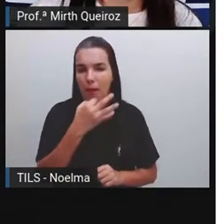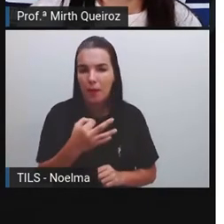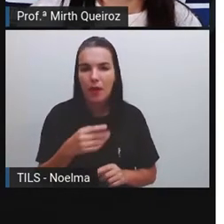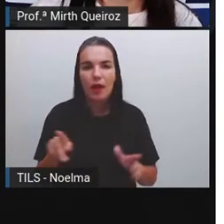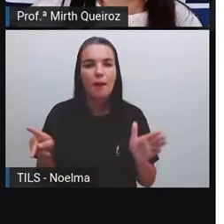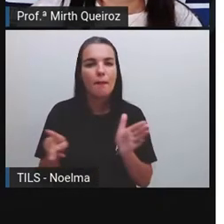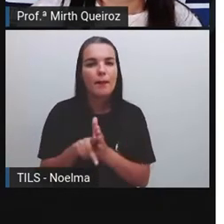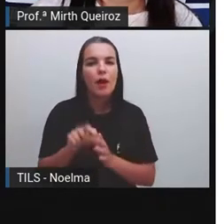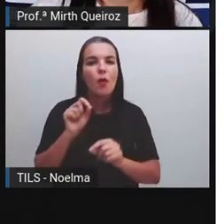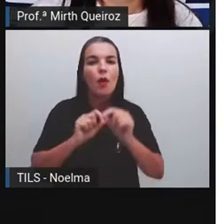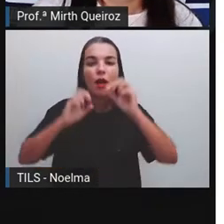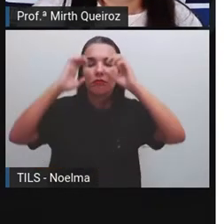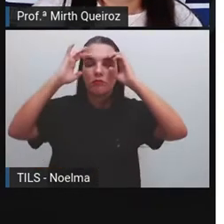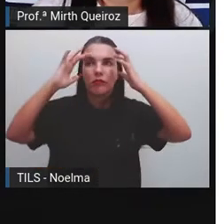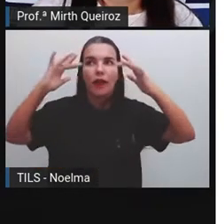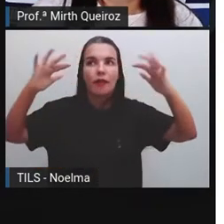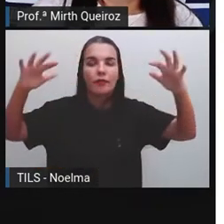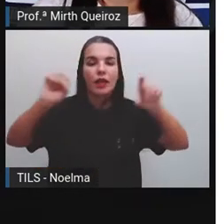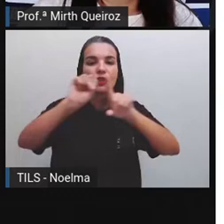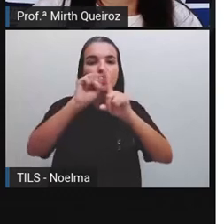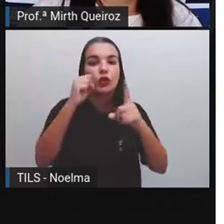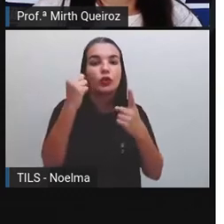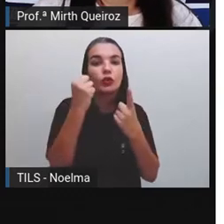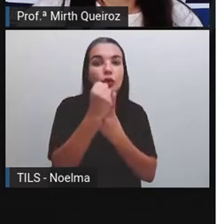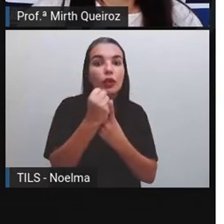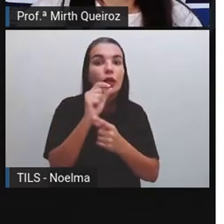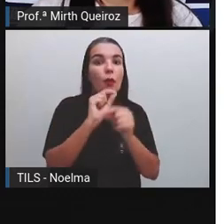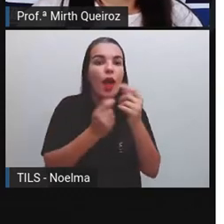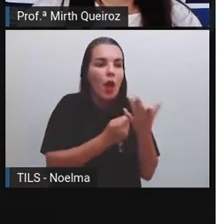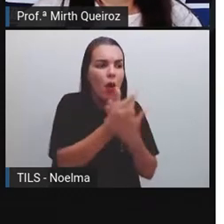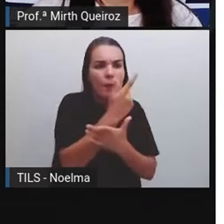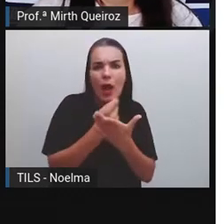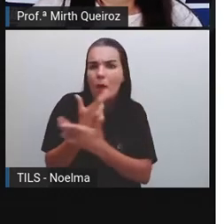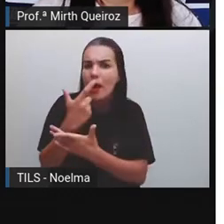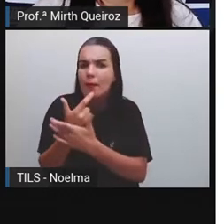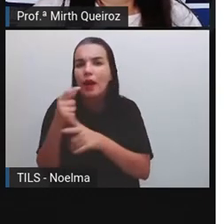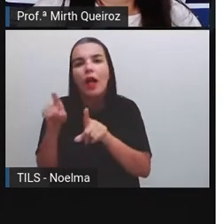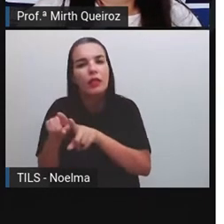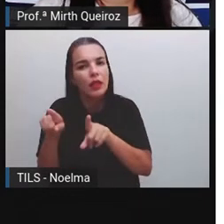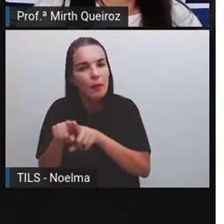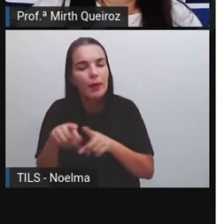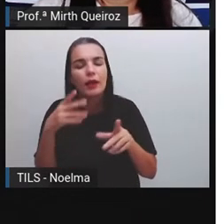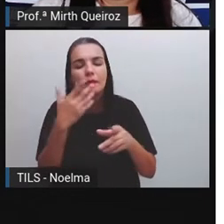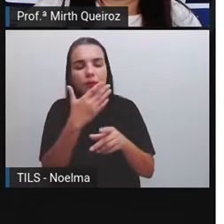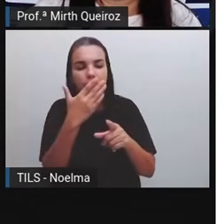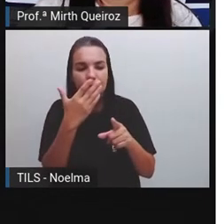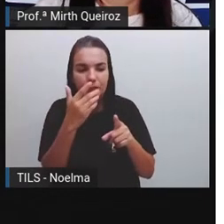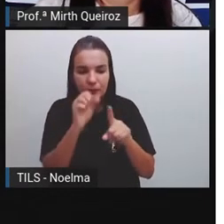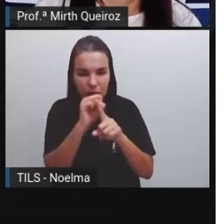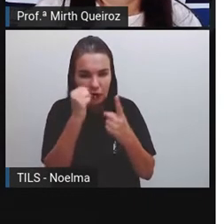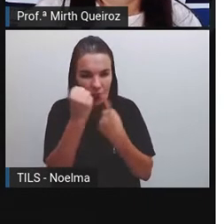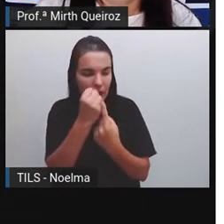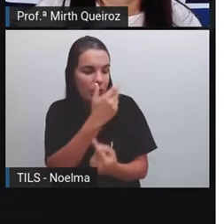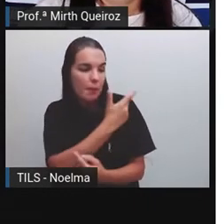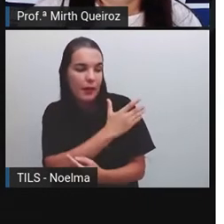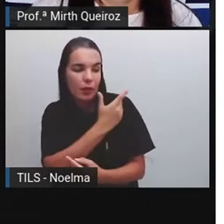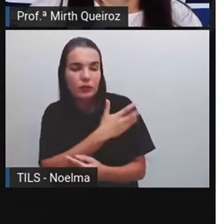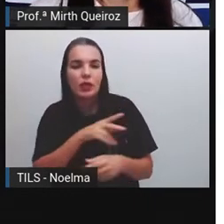trazia reflexões sobre a sociedade de consumo e as questões raciais e urbanas.